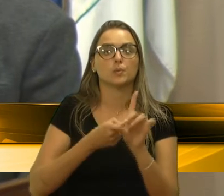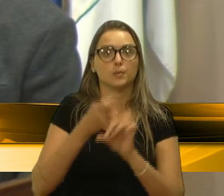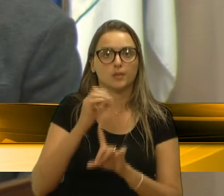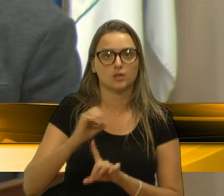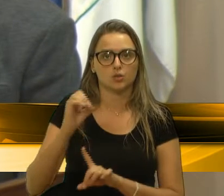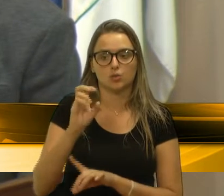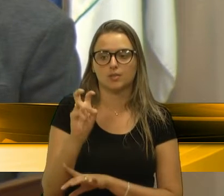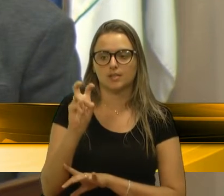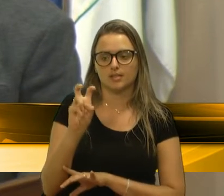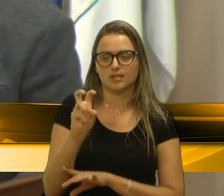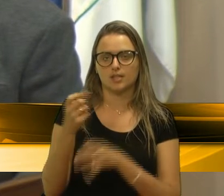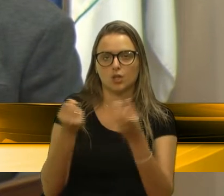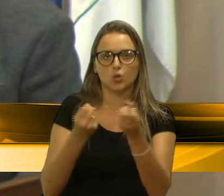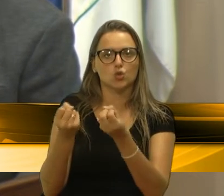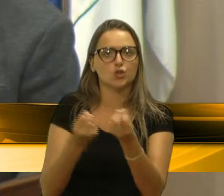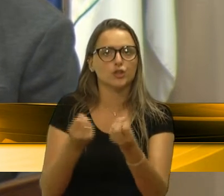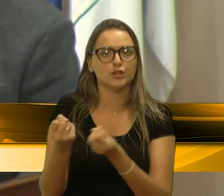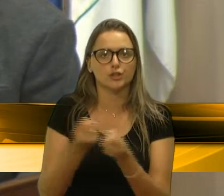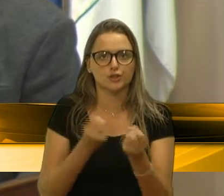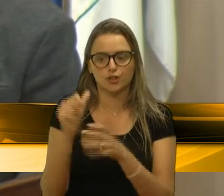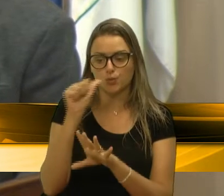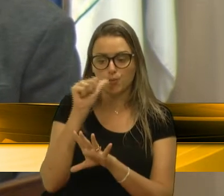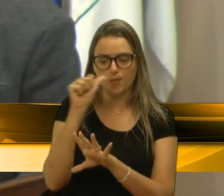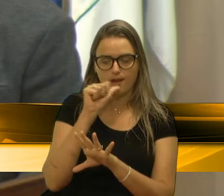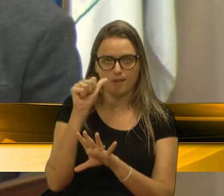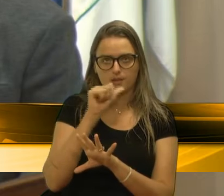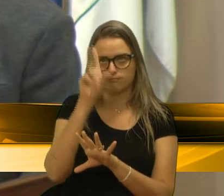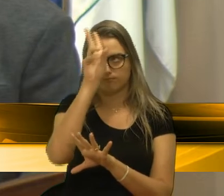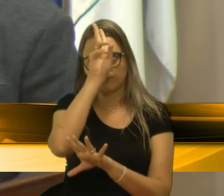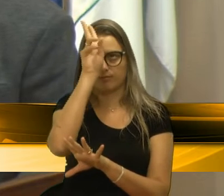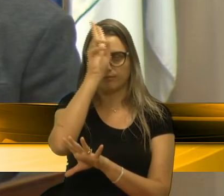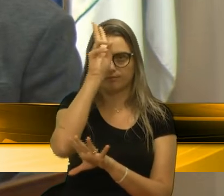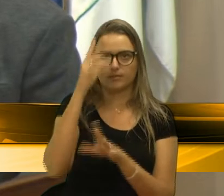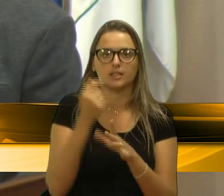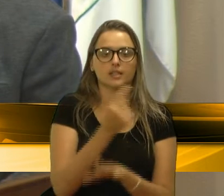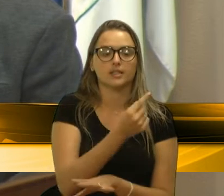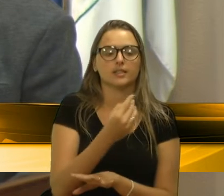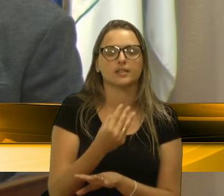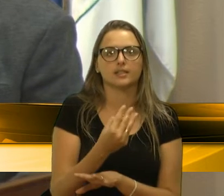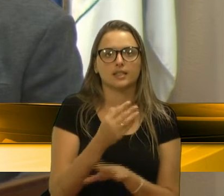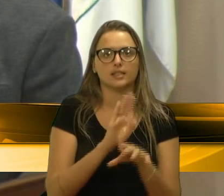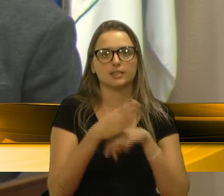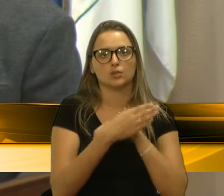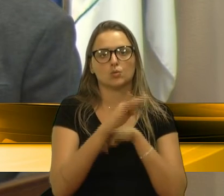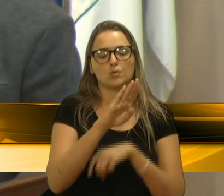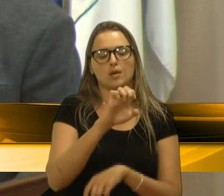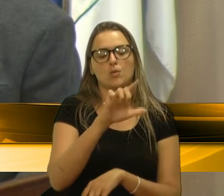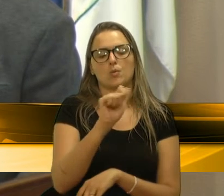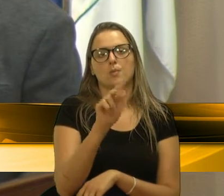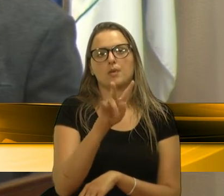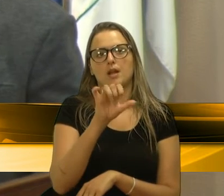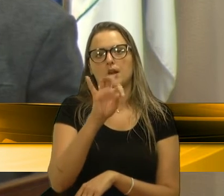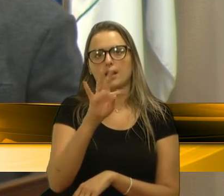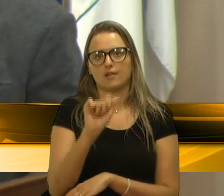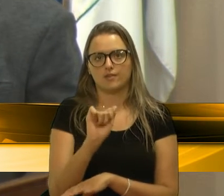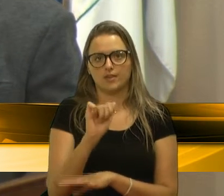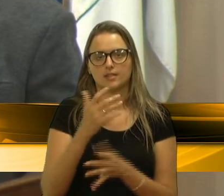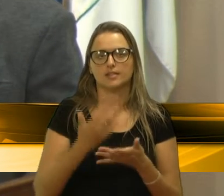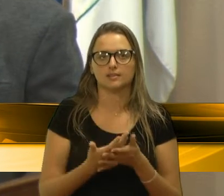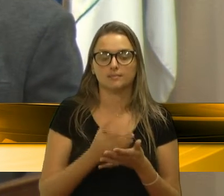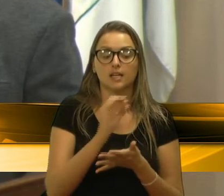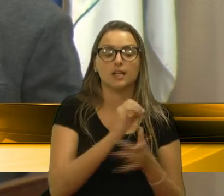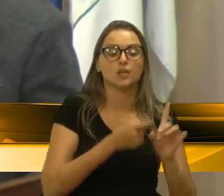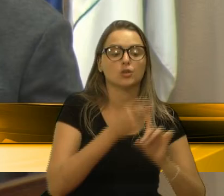5 flagrados dirigindo embriagados, abordados 56. 13 flagrados no bairro Bela Vista, abordados 70. Em